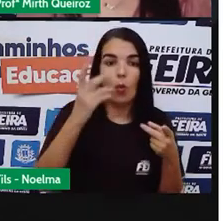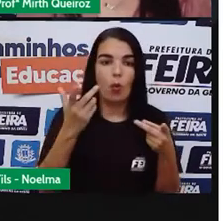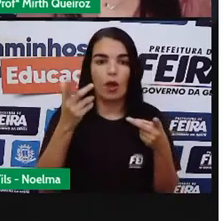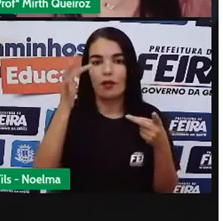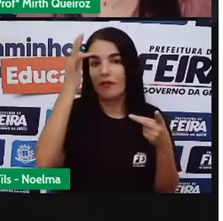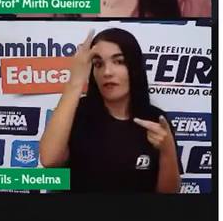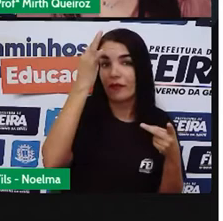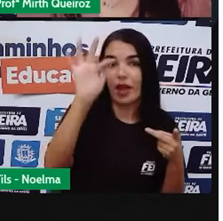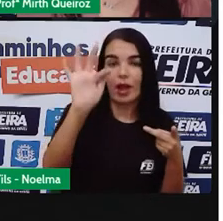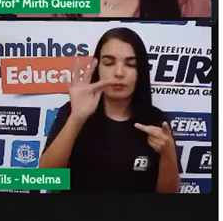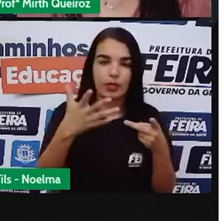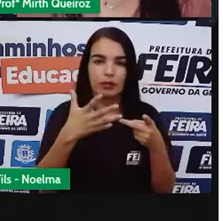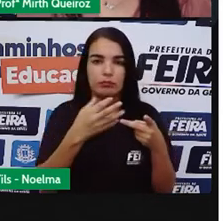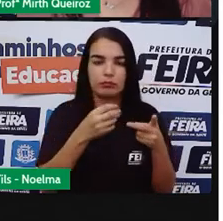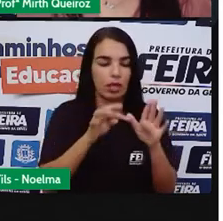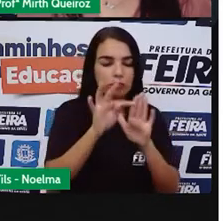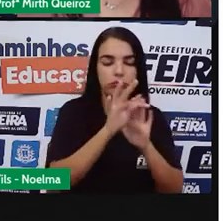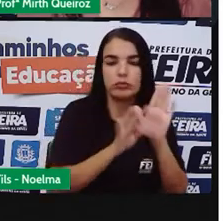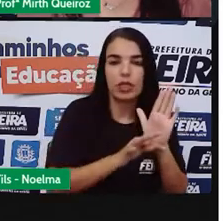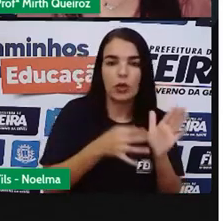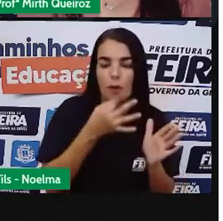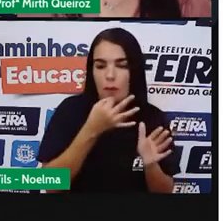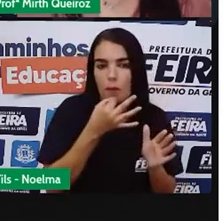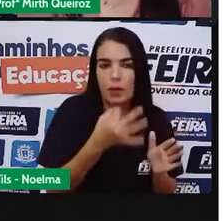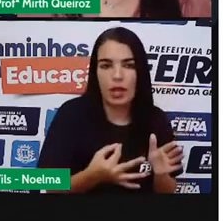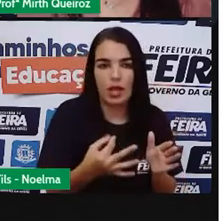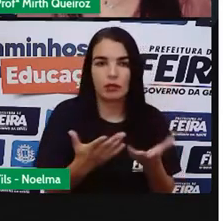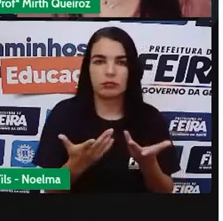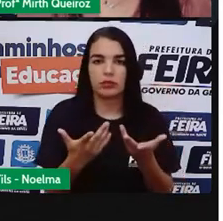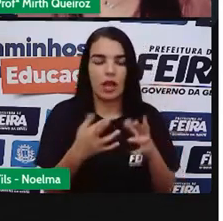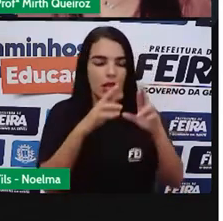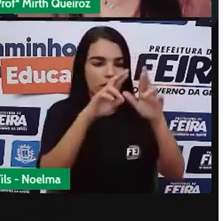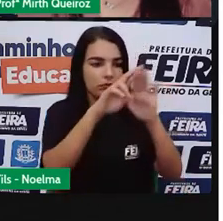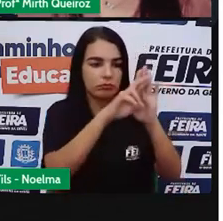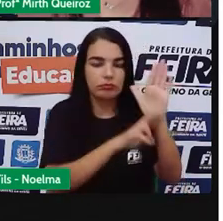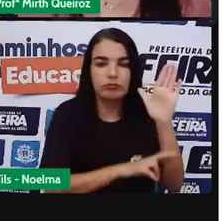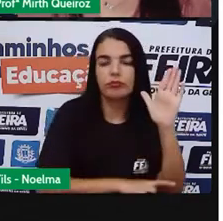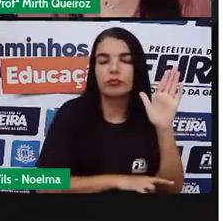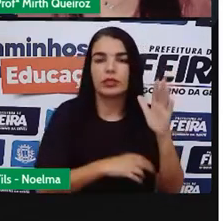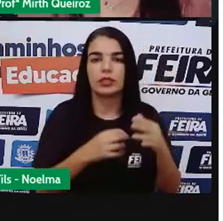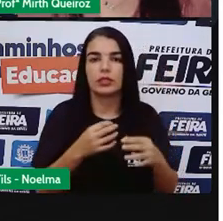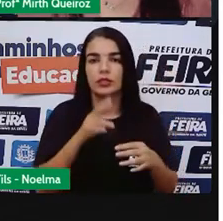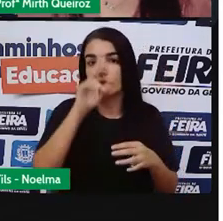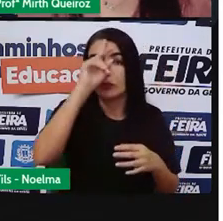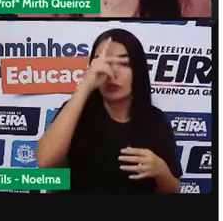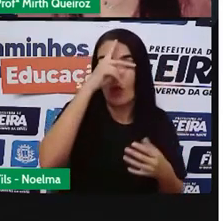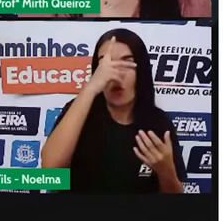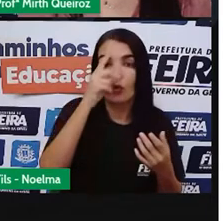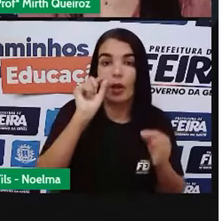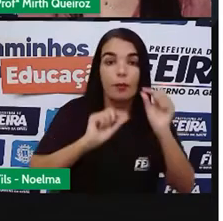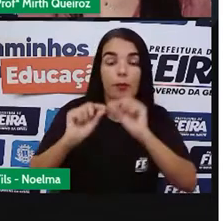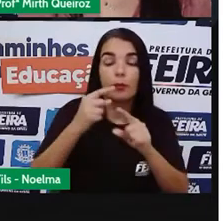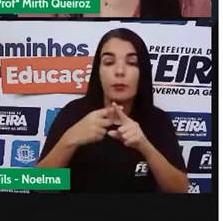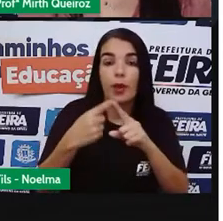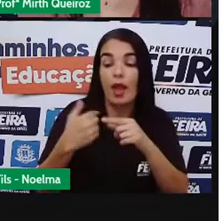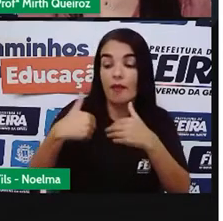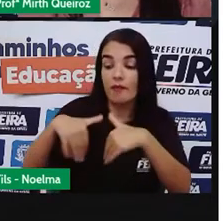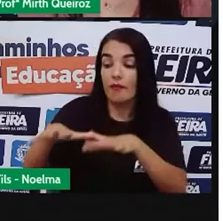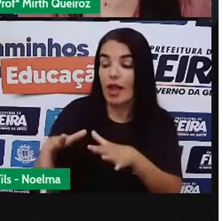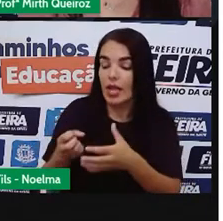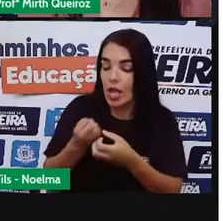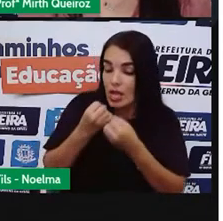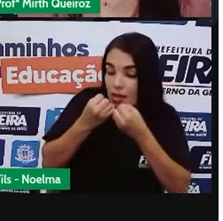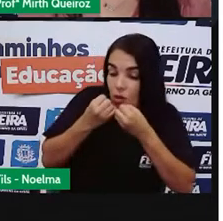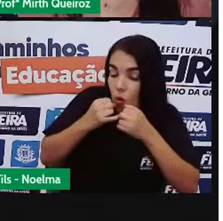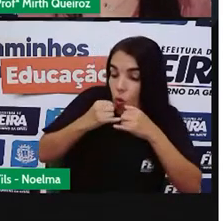contos, fábulas, depoimentos, relatos. Esse é o texto narrativo, a gente vai narrar uma história, né? Um